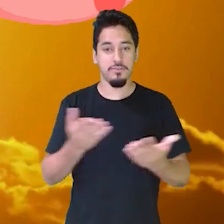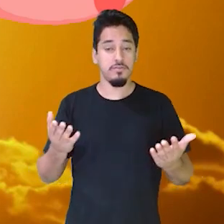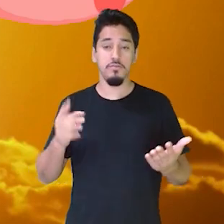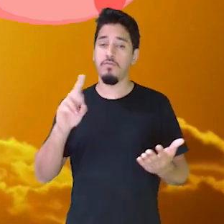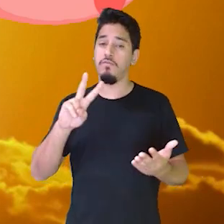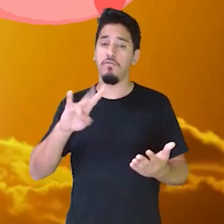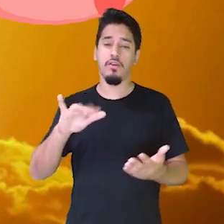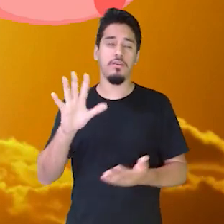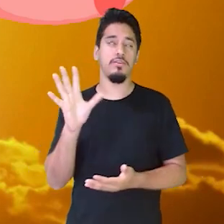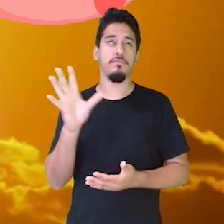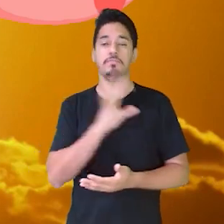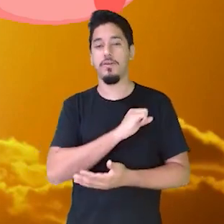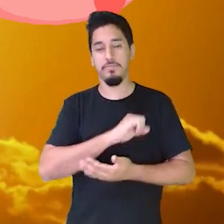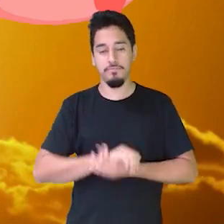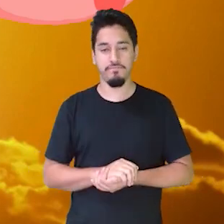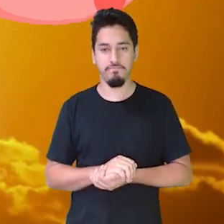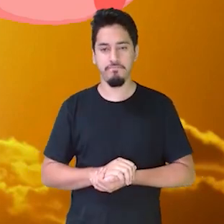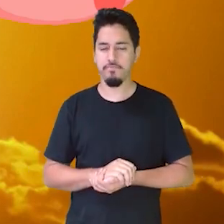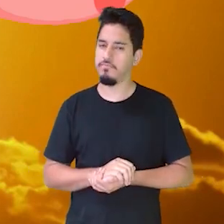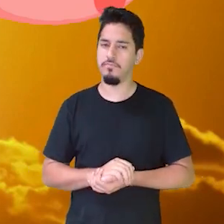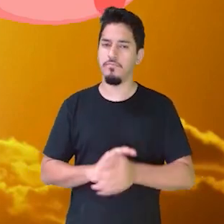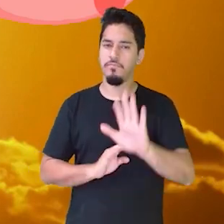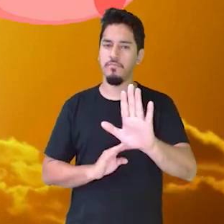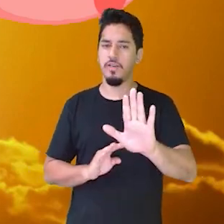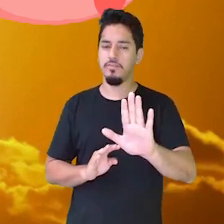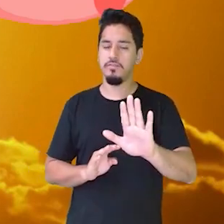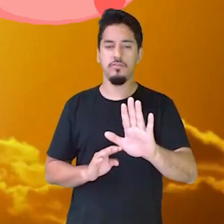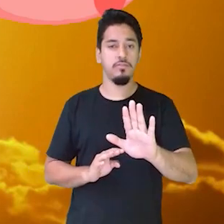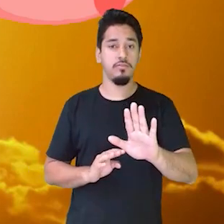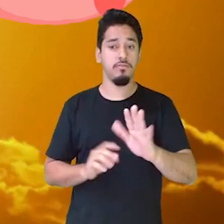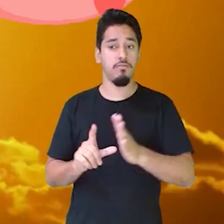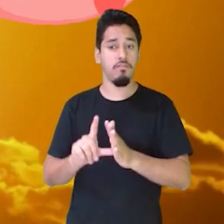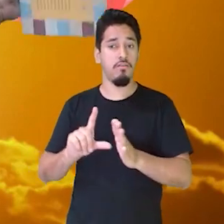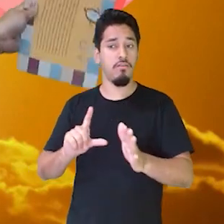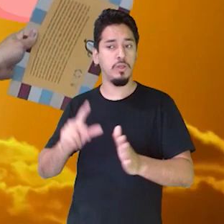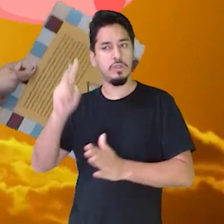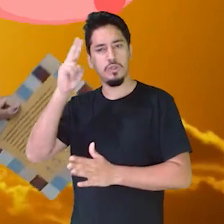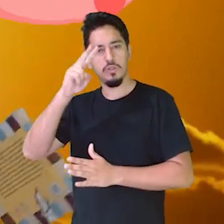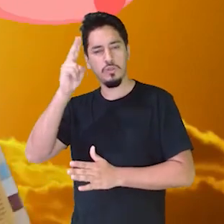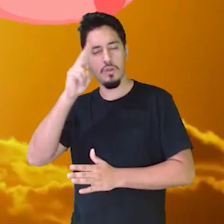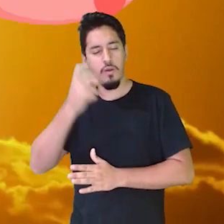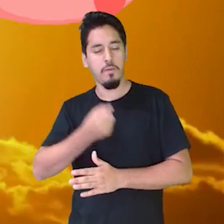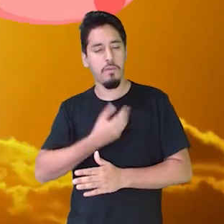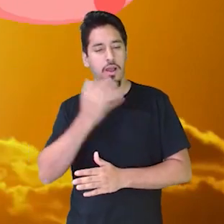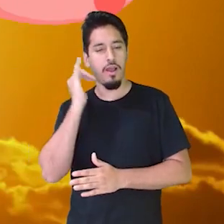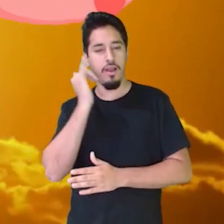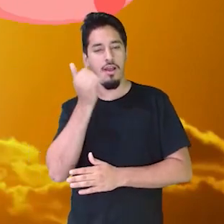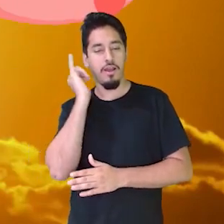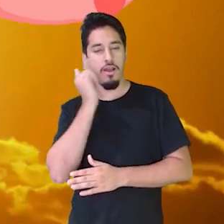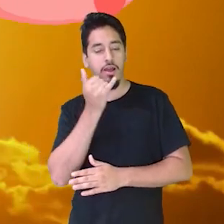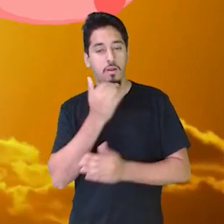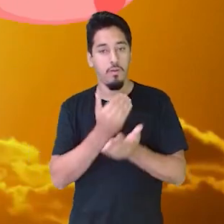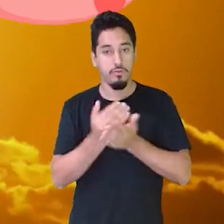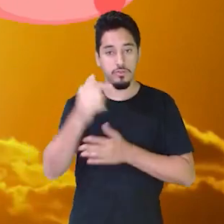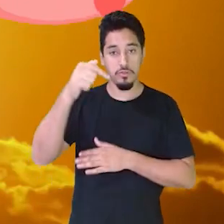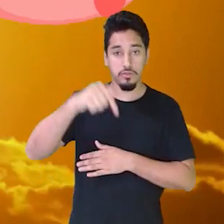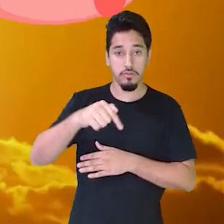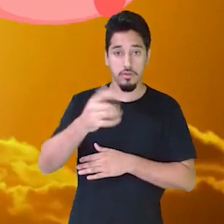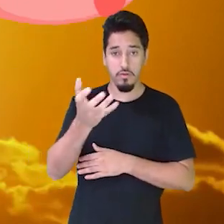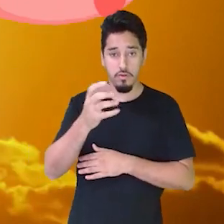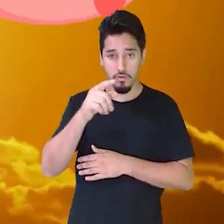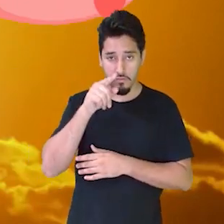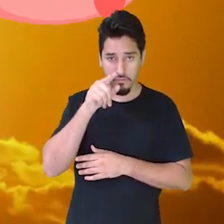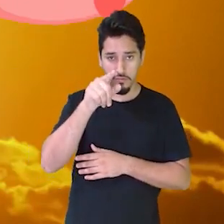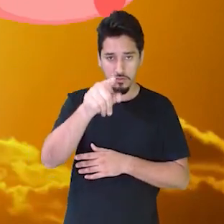adorar. Mas antes de uma história bem legal aparecer por aqui, eu quero que